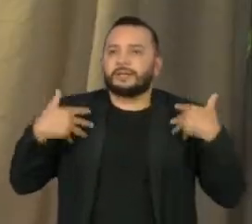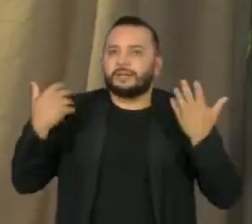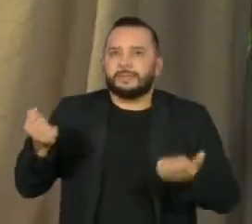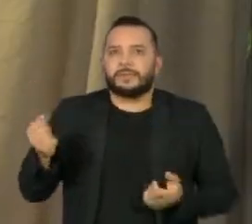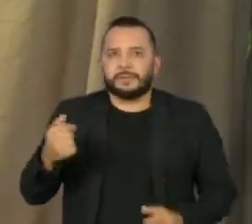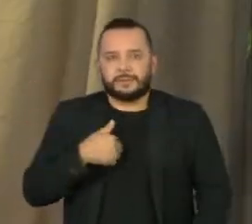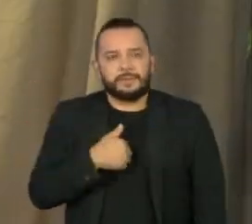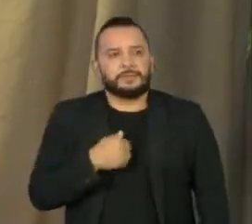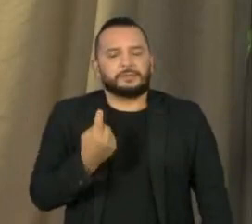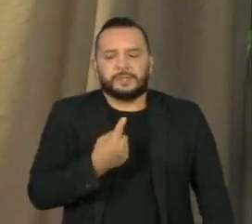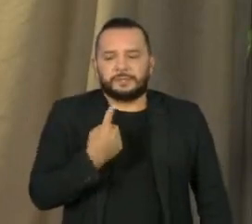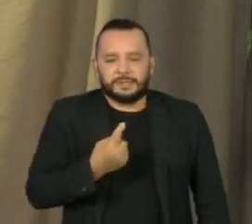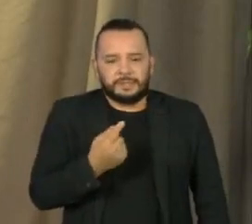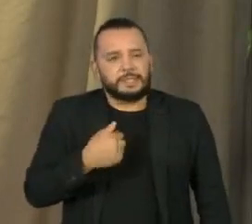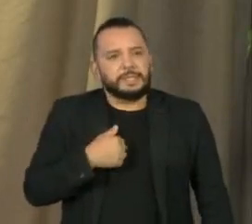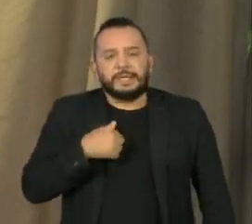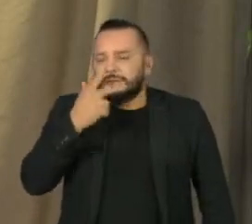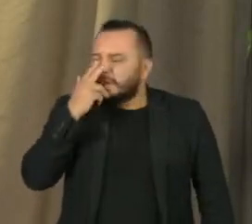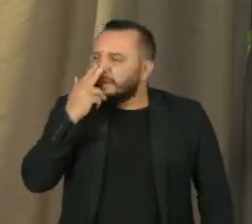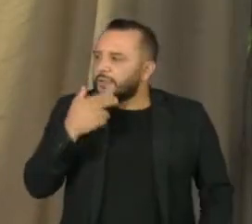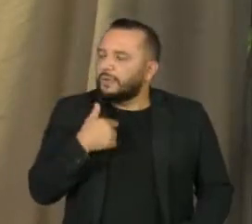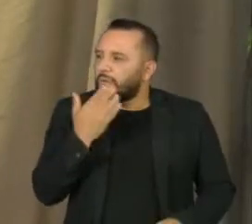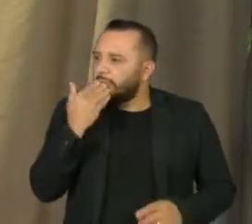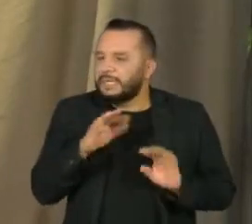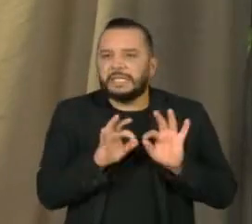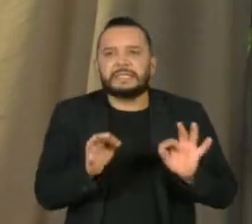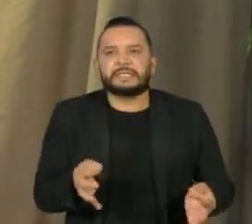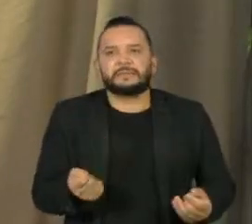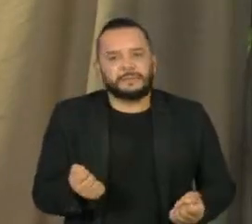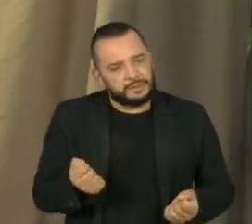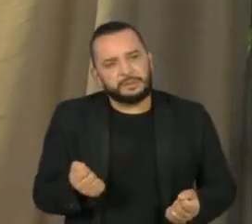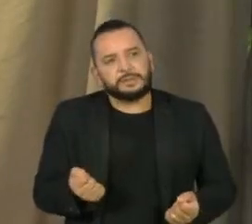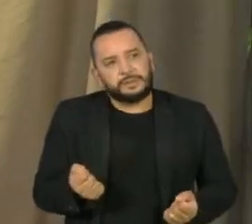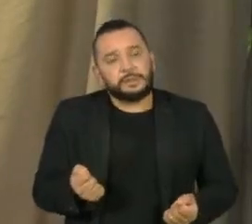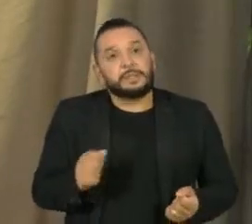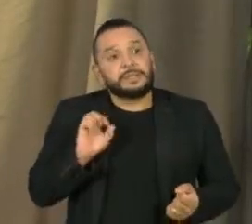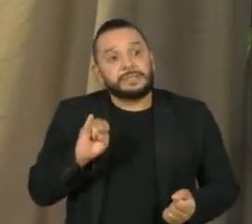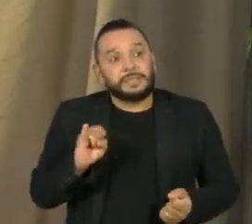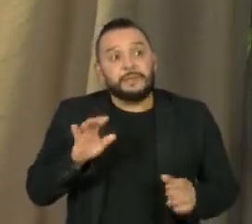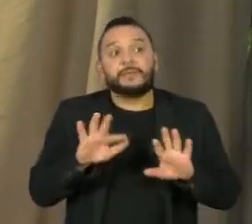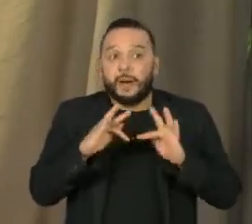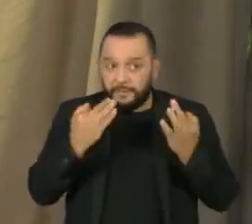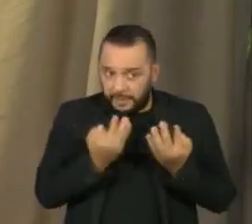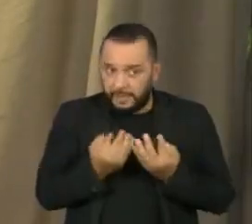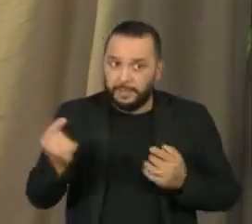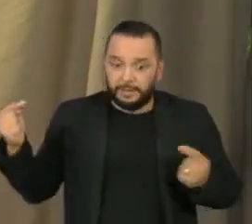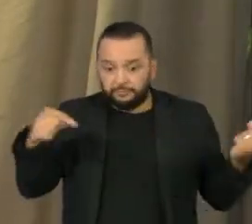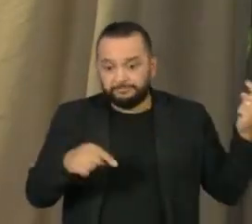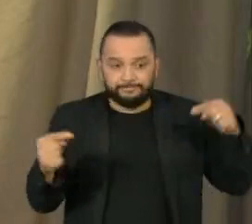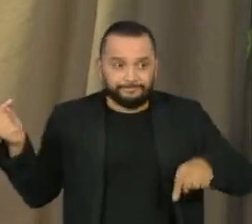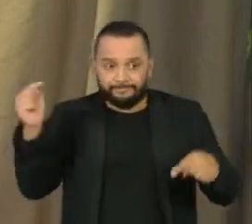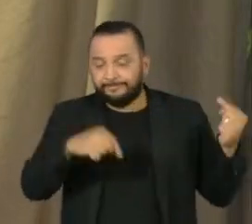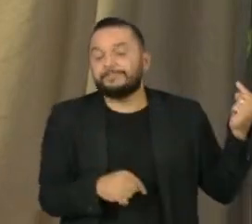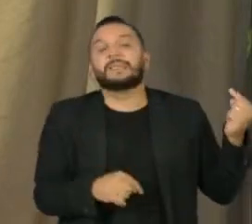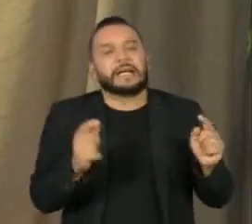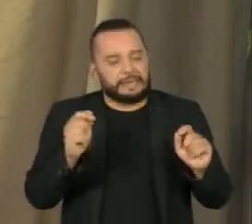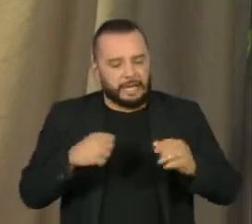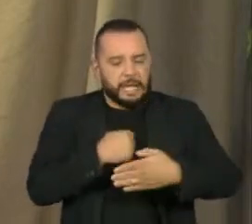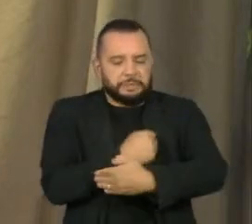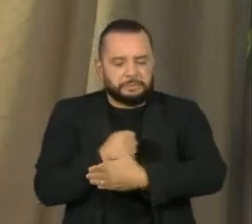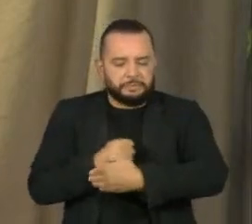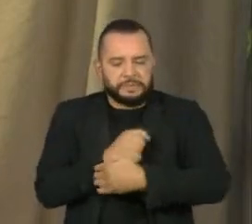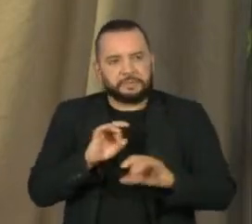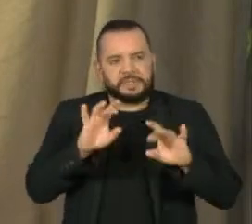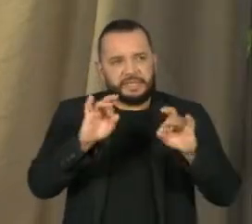só para mim, é uma coisa meio rotina. Então, agora, quando tem outras pessoas, meus